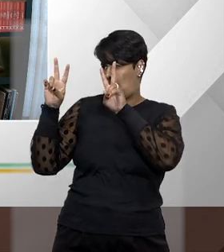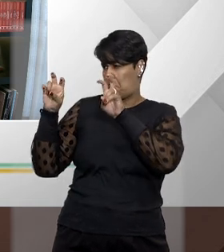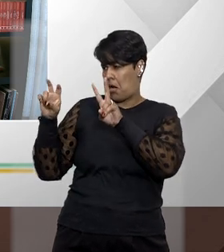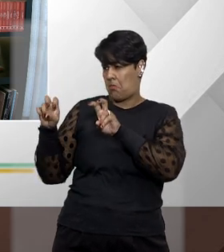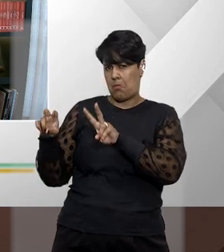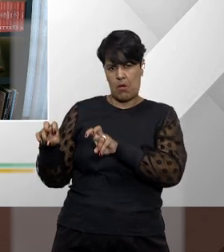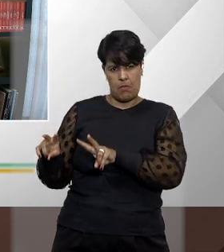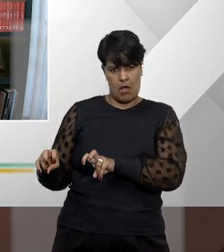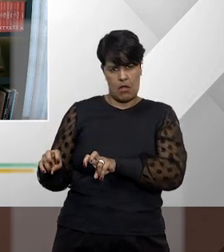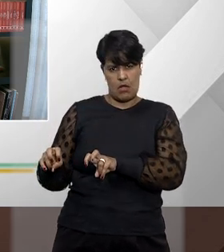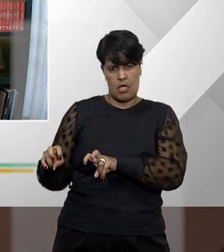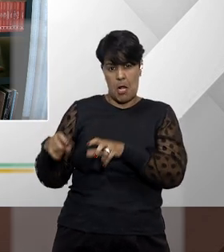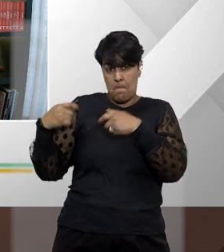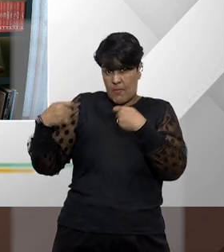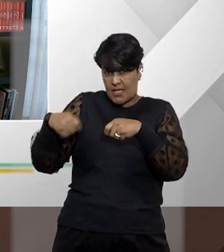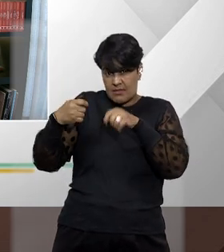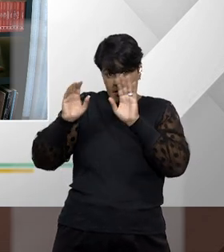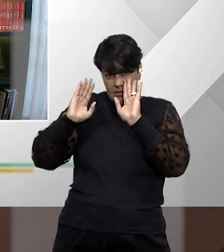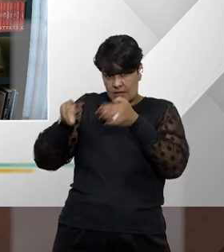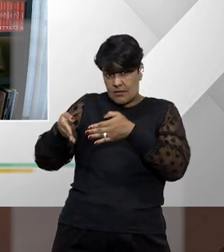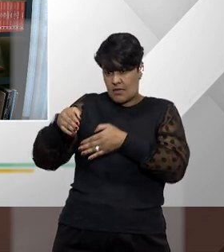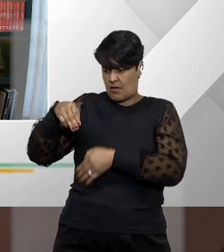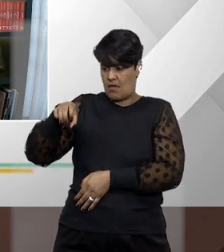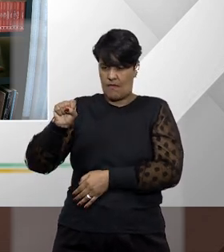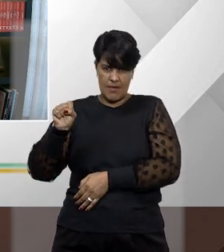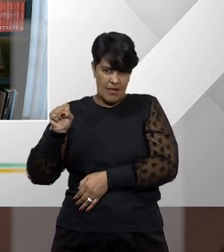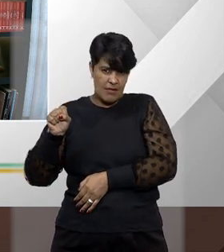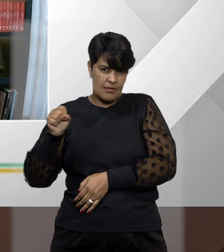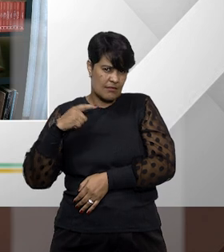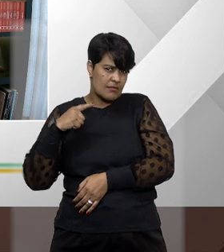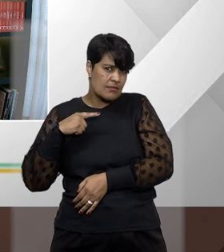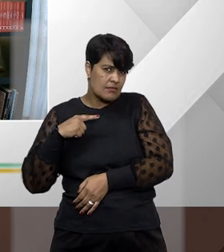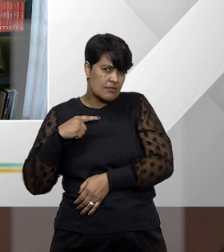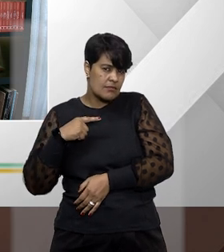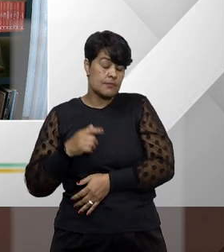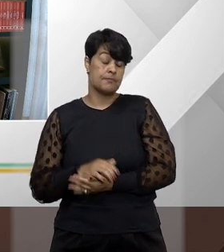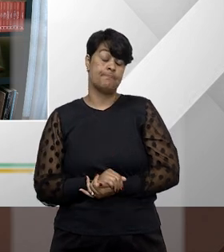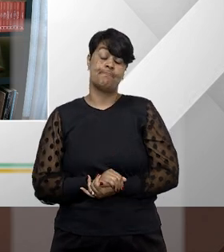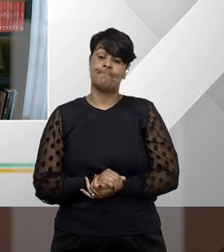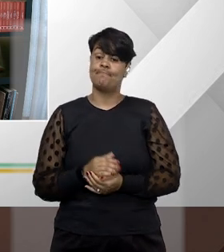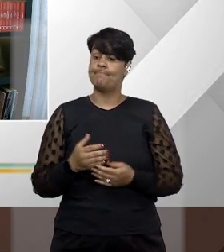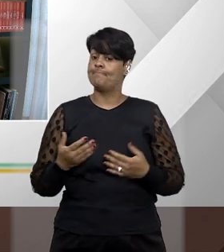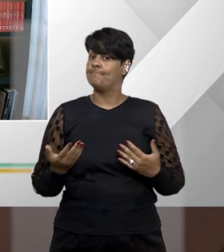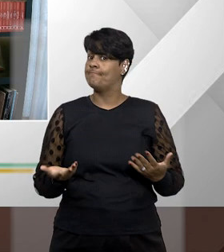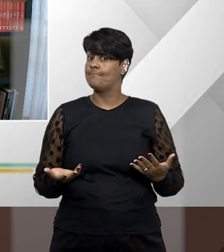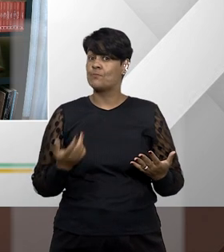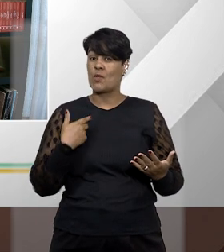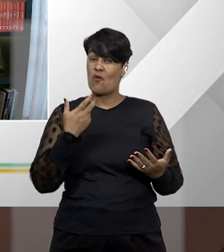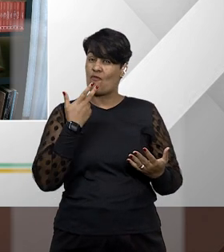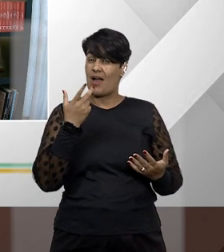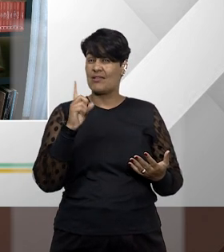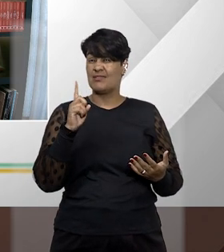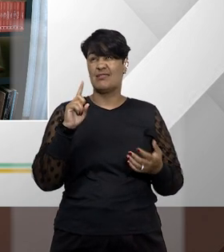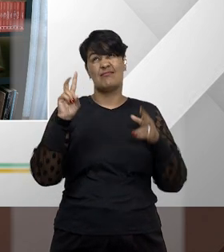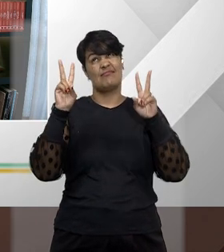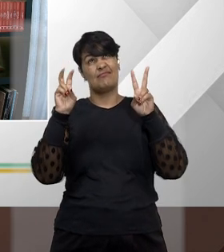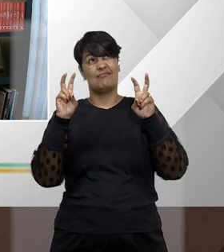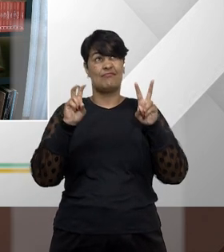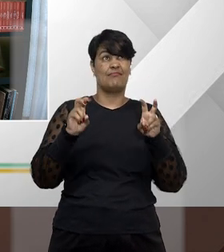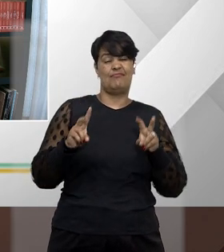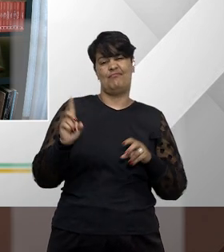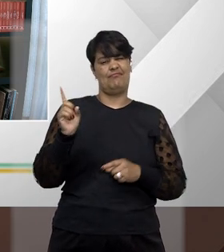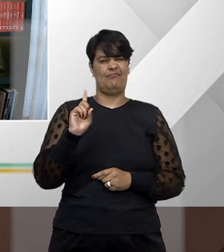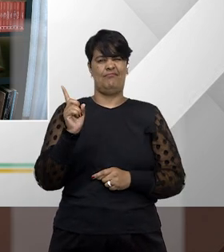e devem ou devem ser tratadas em mandato de segurança? Eu não diria exatamente em matérias específicas conforme o